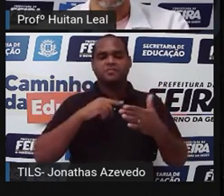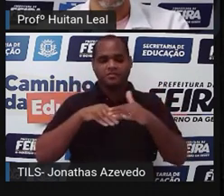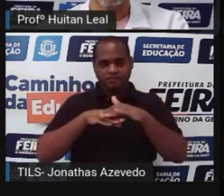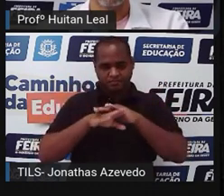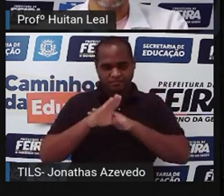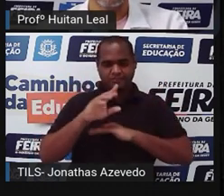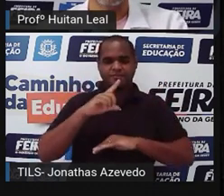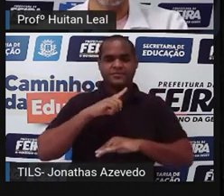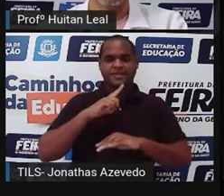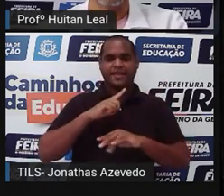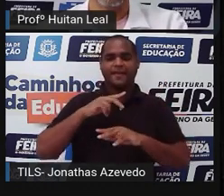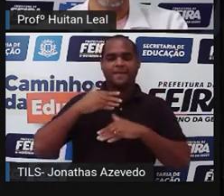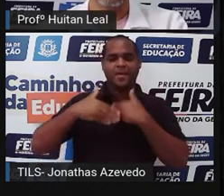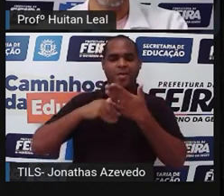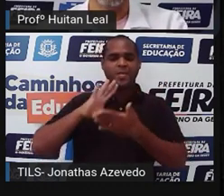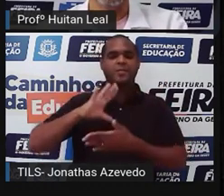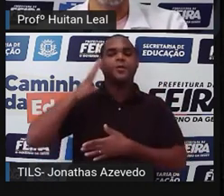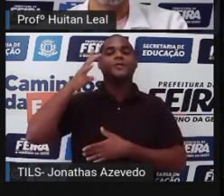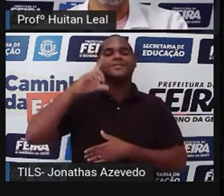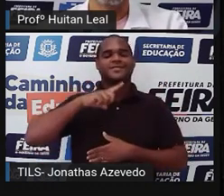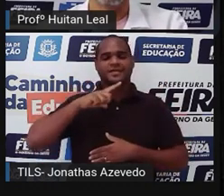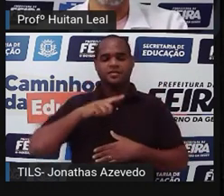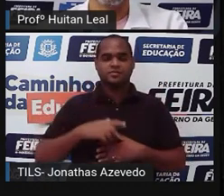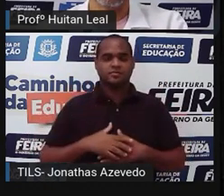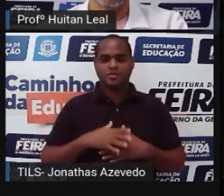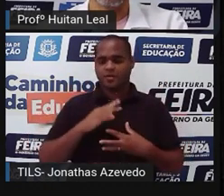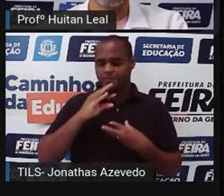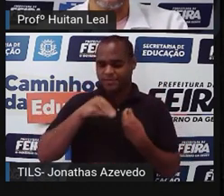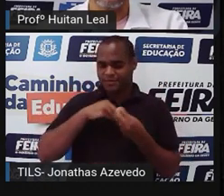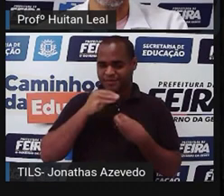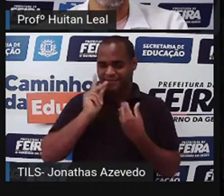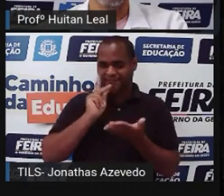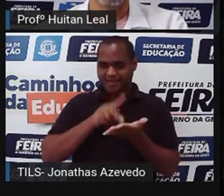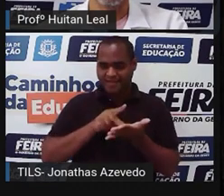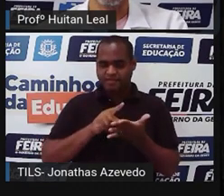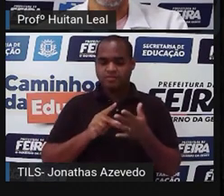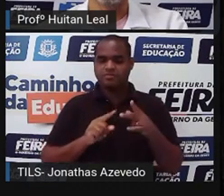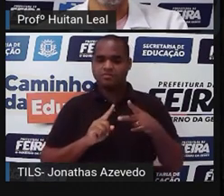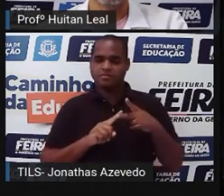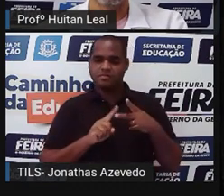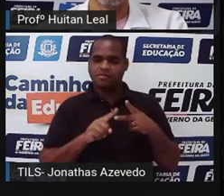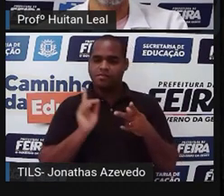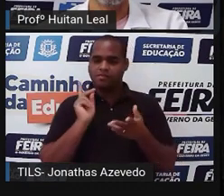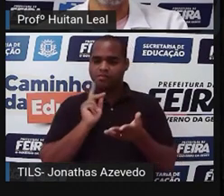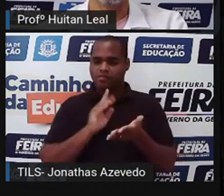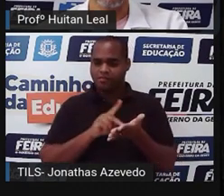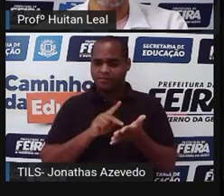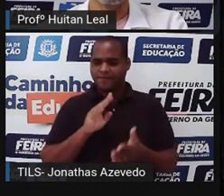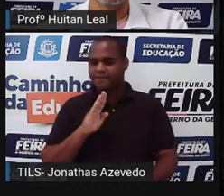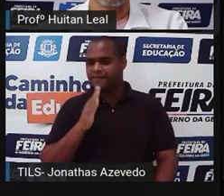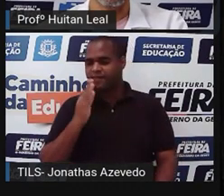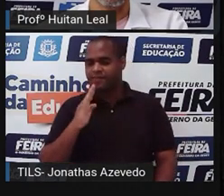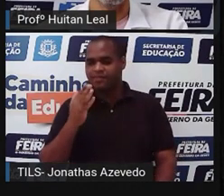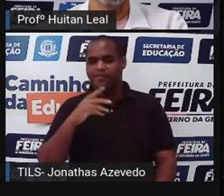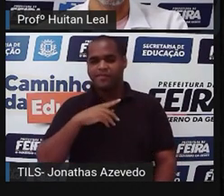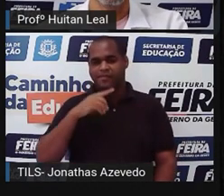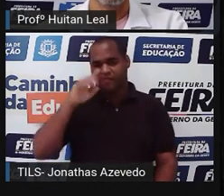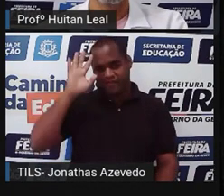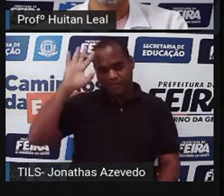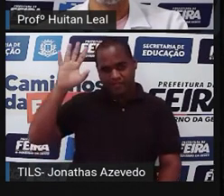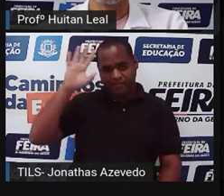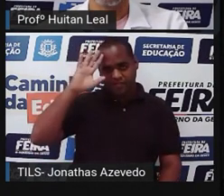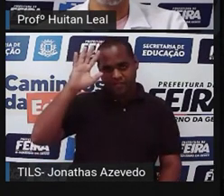do conto fantástico. Então, ele mistura um pouco da realidade com a ficção, o imaginário.